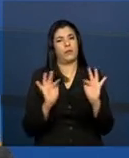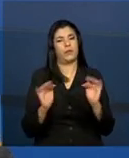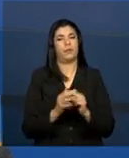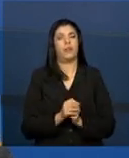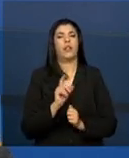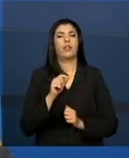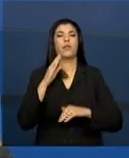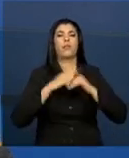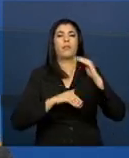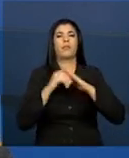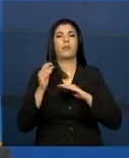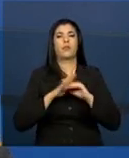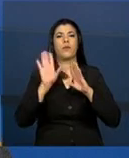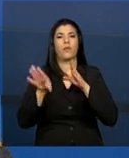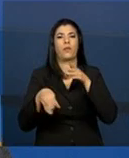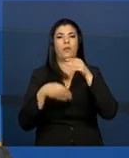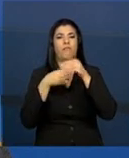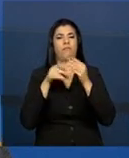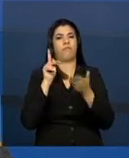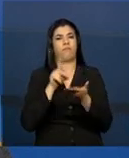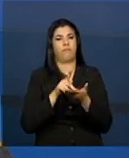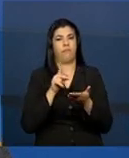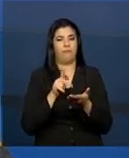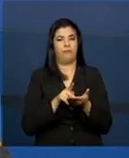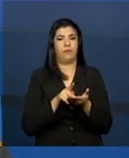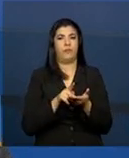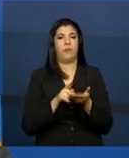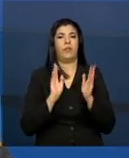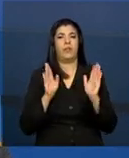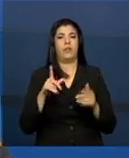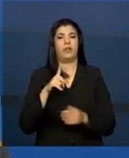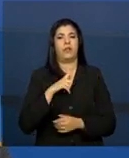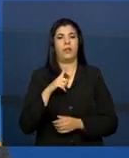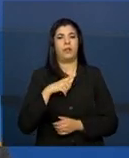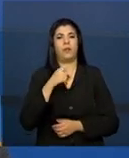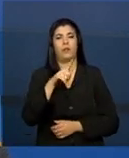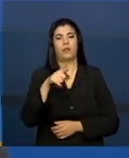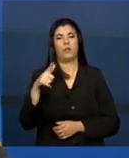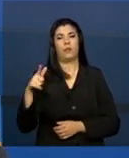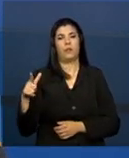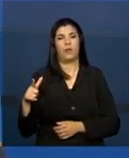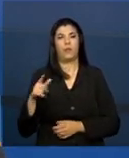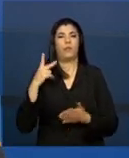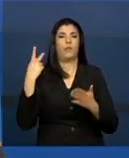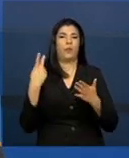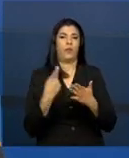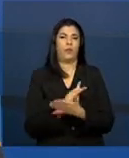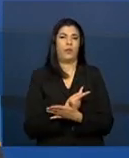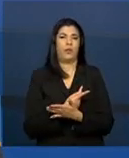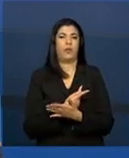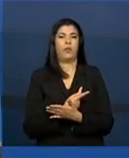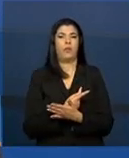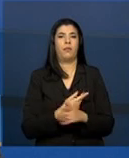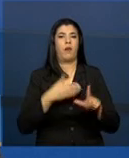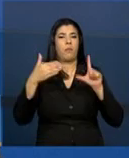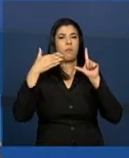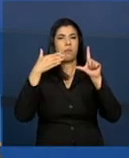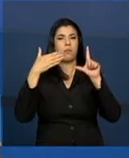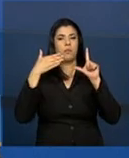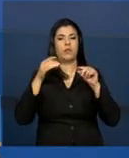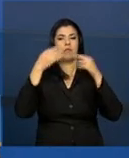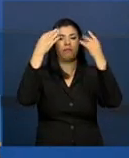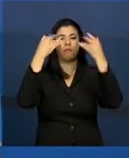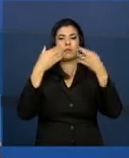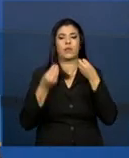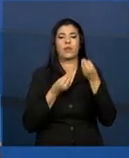de certa maneira, recentemente. Também tivemos aqui em outros momentos, em teleconferência, falando sobre ele.